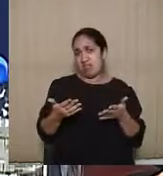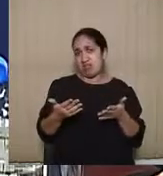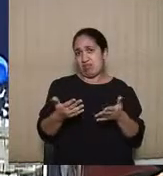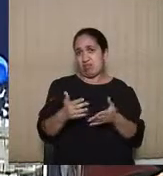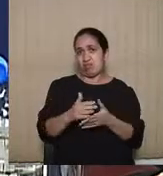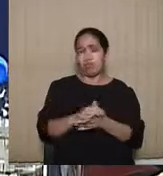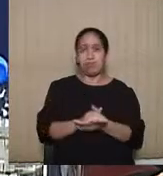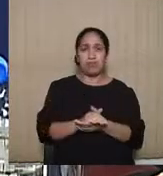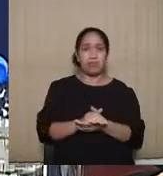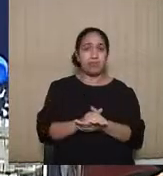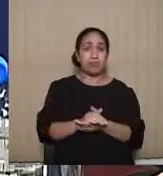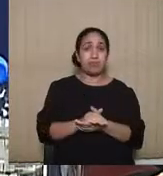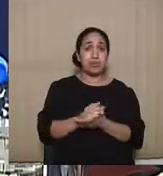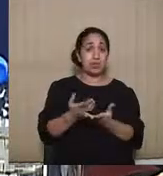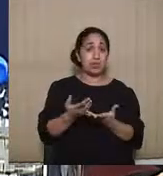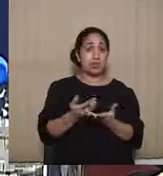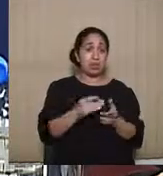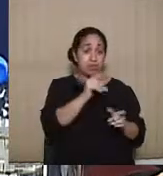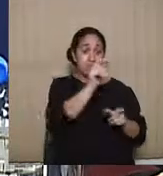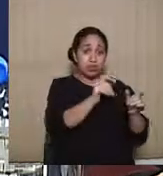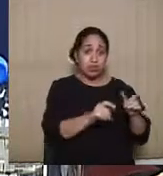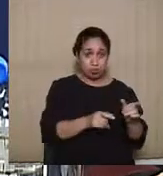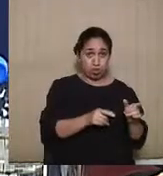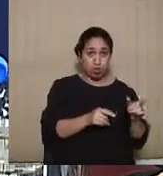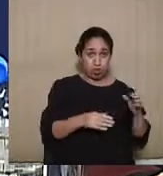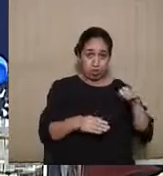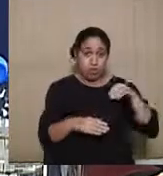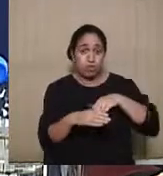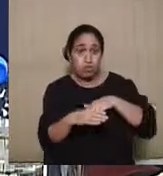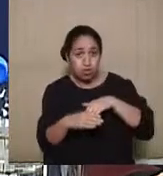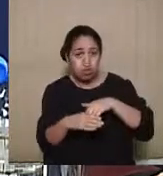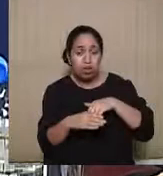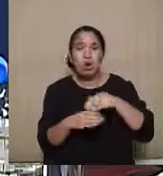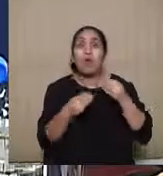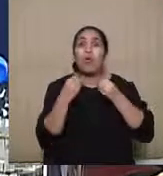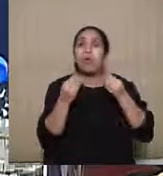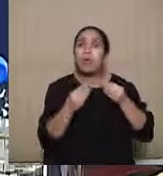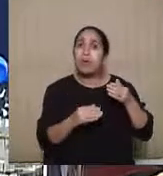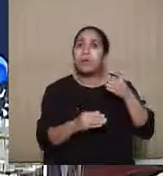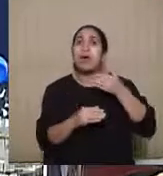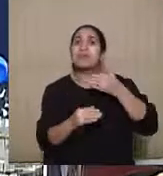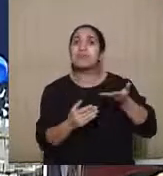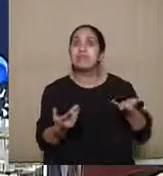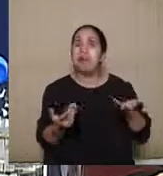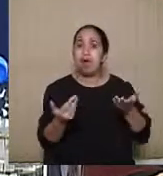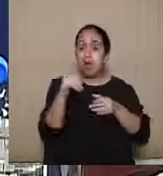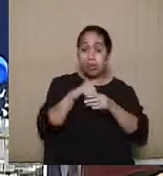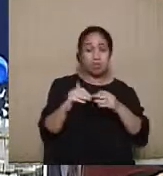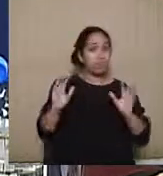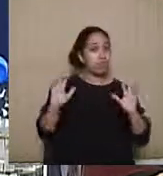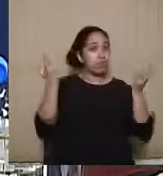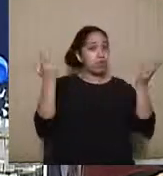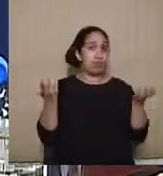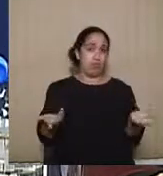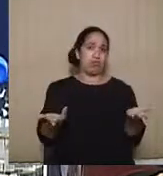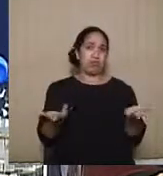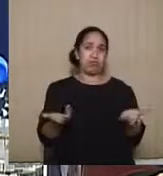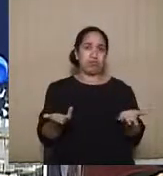eleitor brasileiro venha a efetivamente participar dessa festa, que são as eleições, que venha a